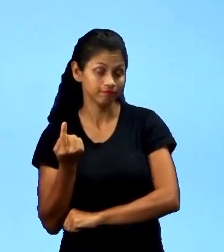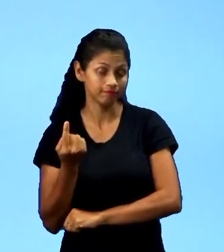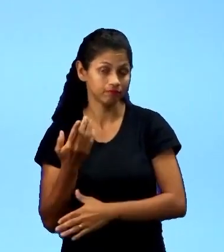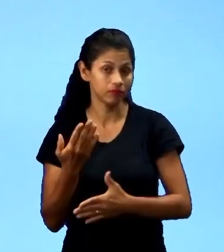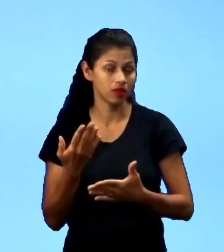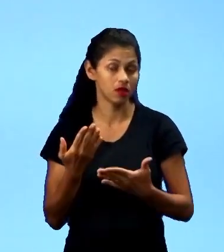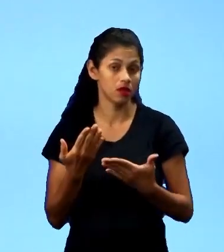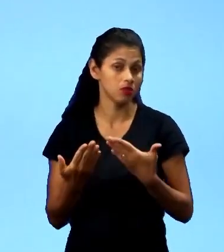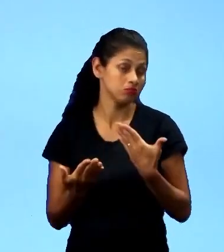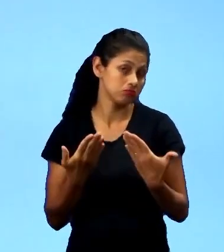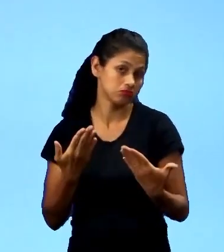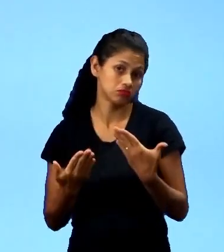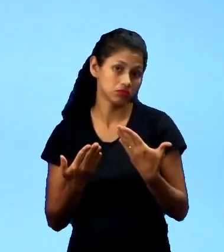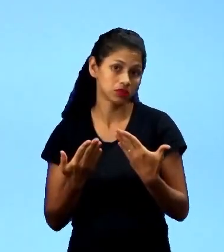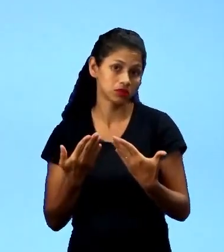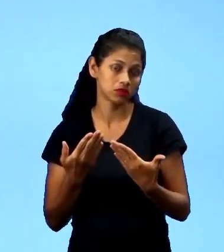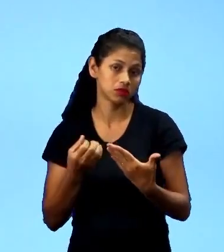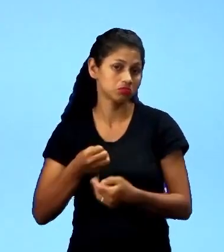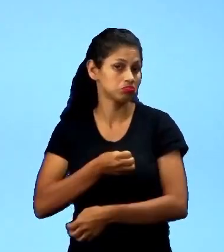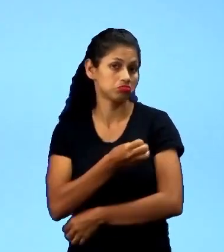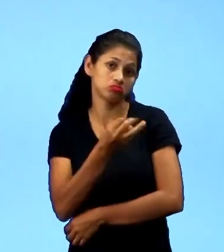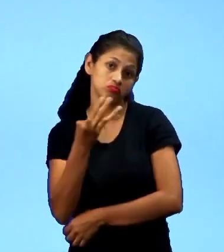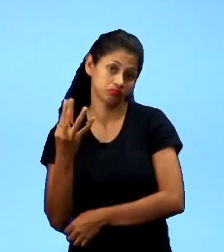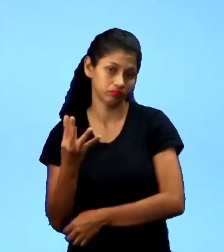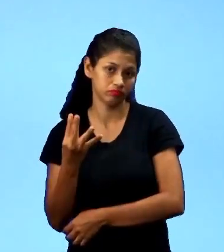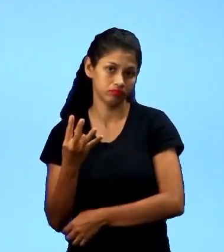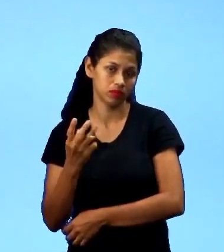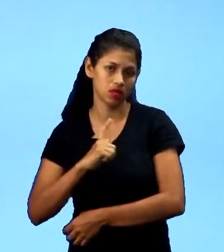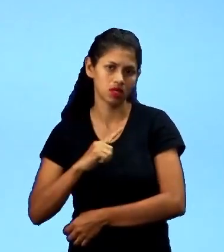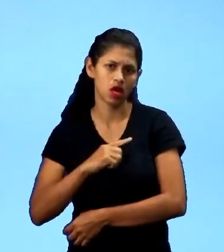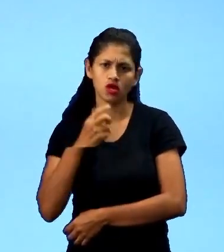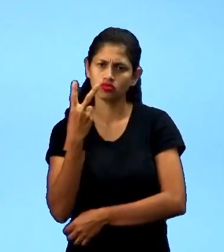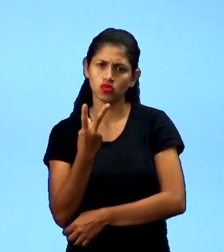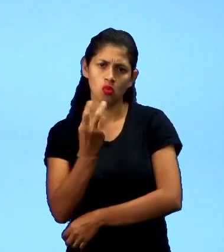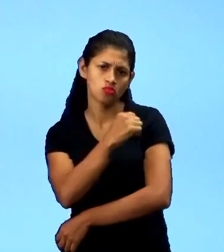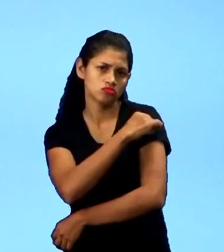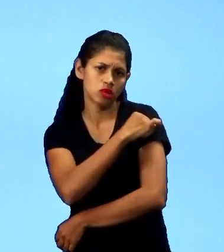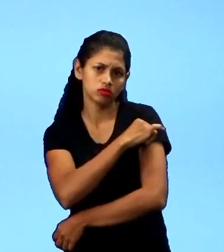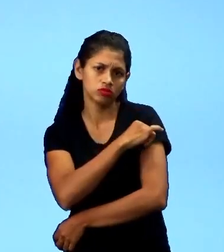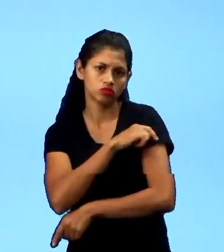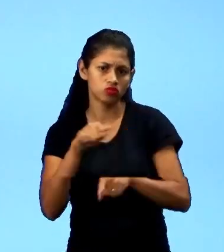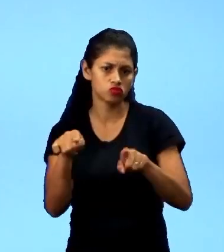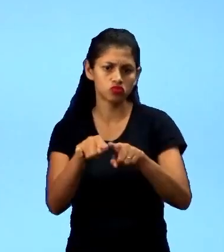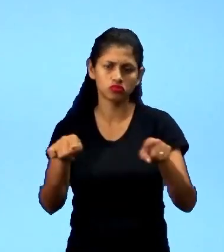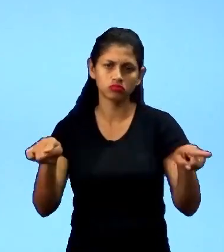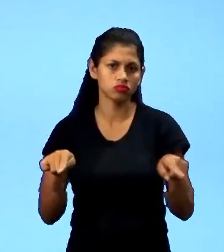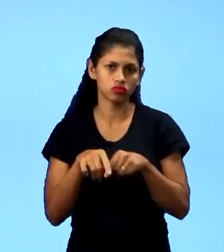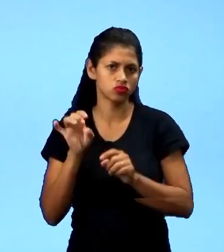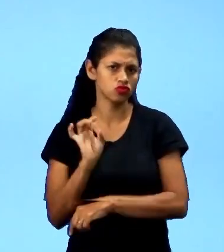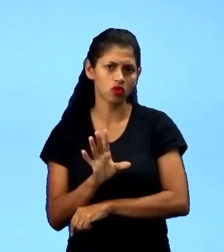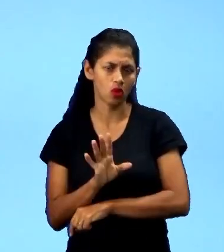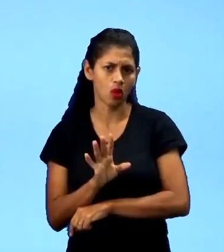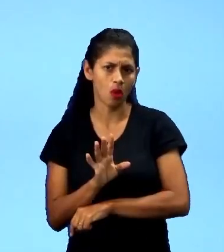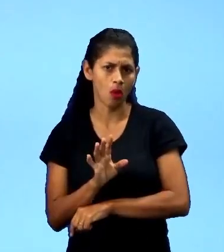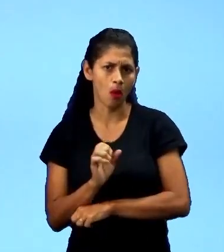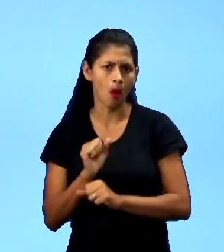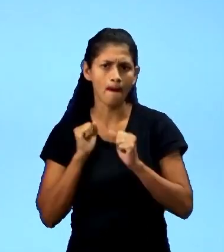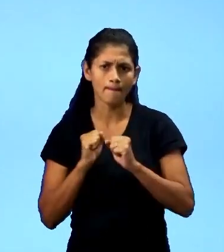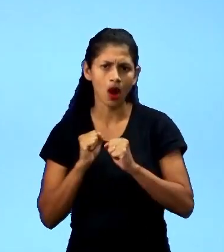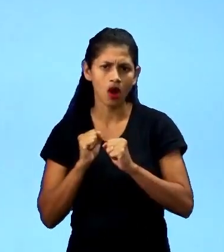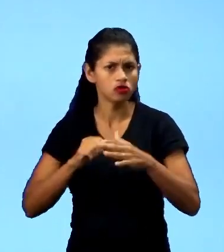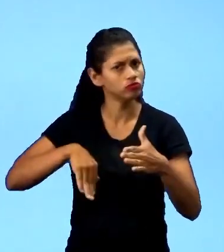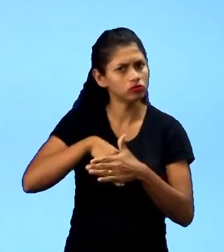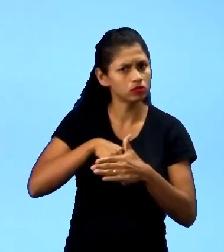da quantidade. Tem dois alunos na quadra. A gente pode jogar futebol? Talvez não, mas a gente pode fazer pênalti.